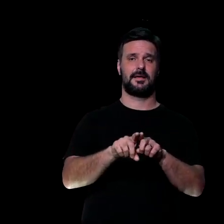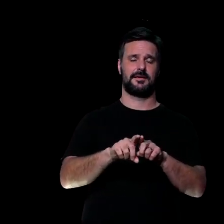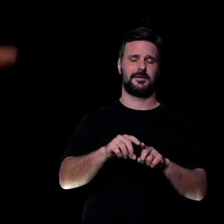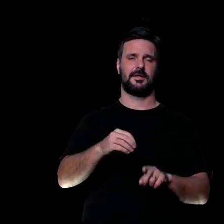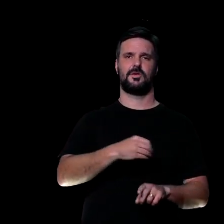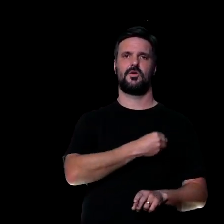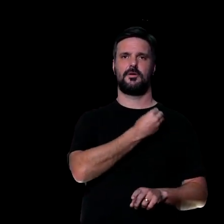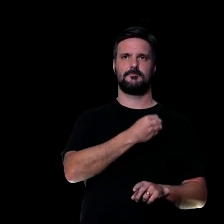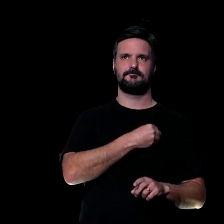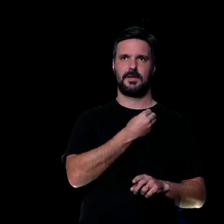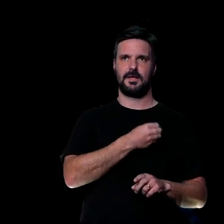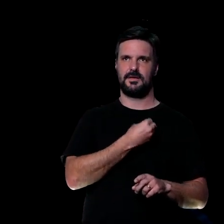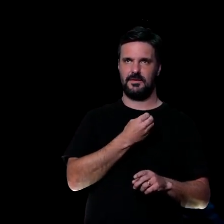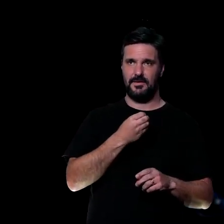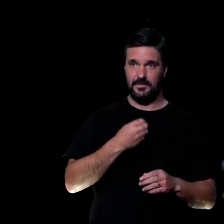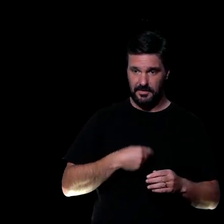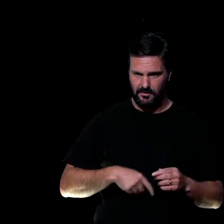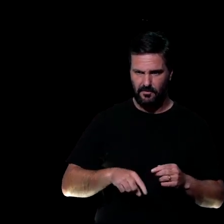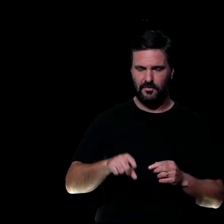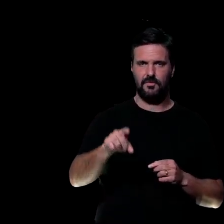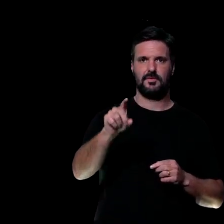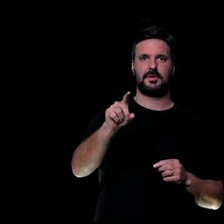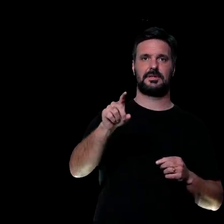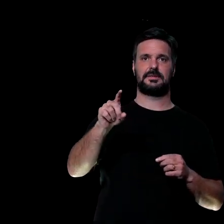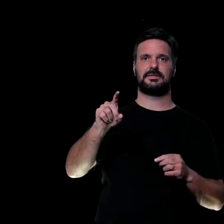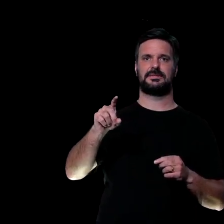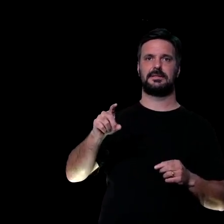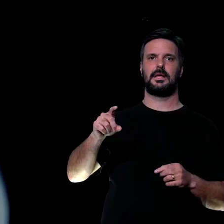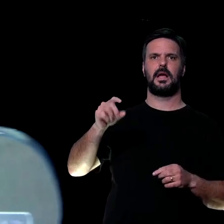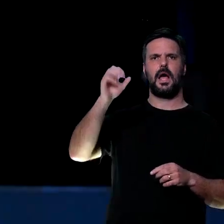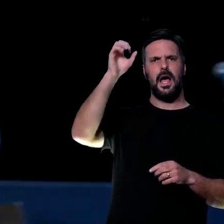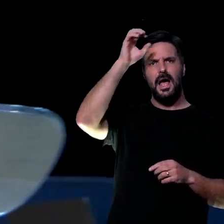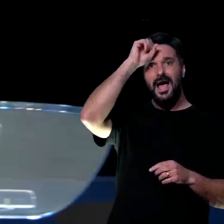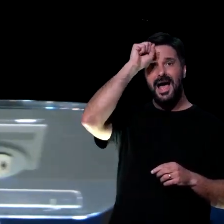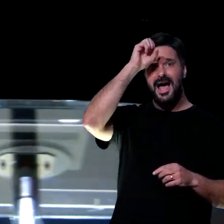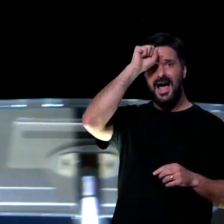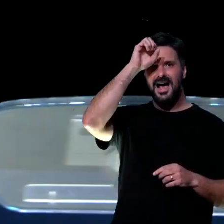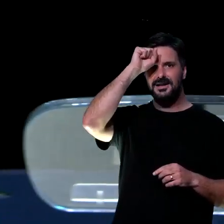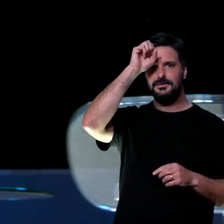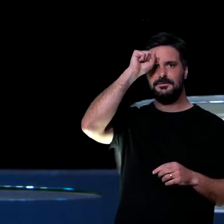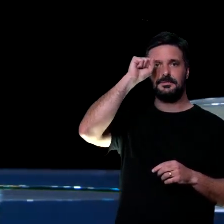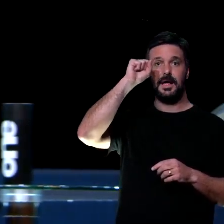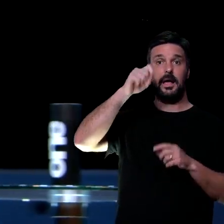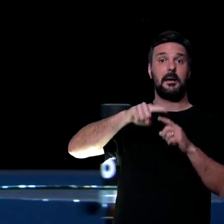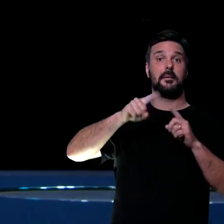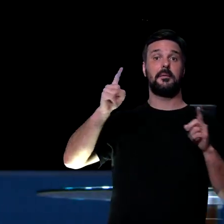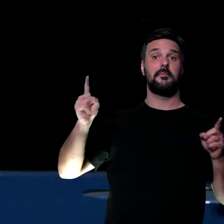deslancha, vamos assim dizer, porque você só sabe a informação e você não aplica.